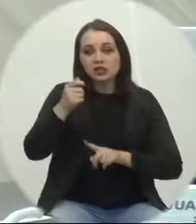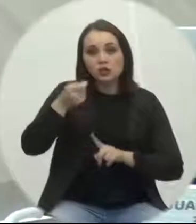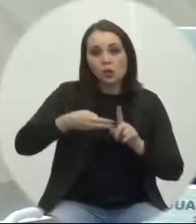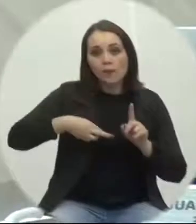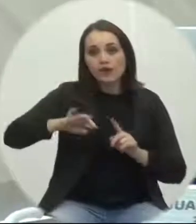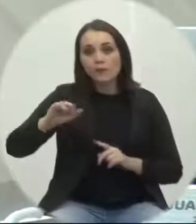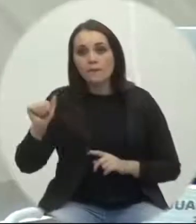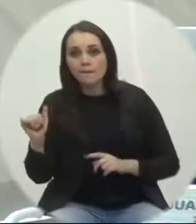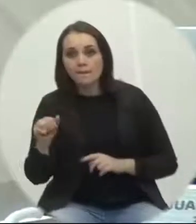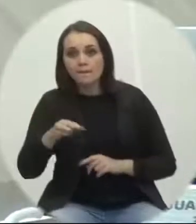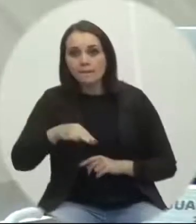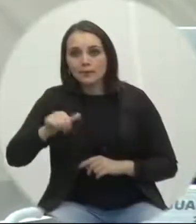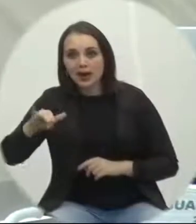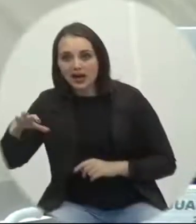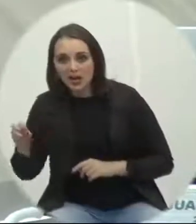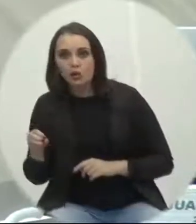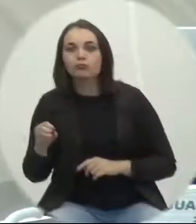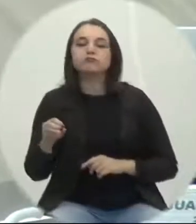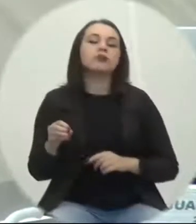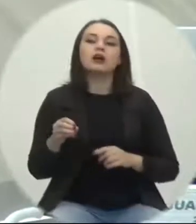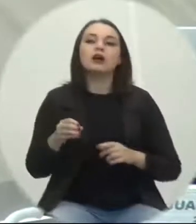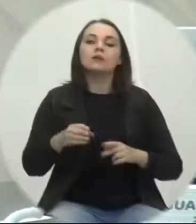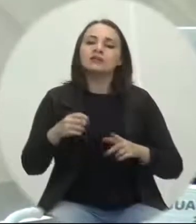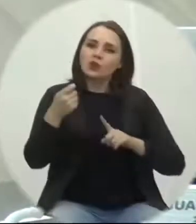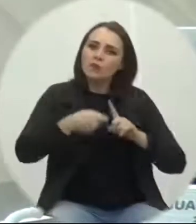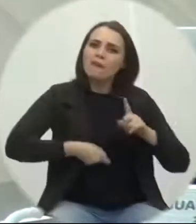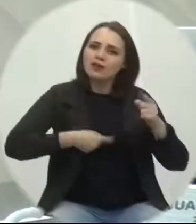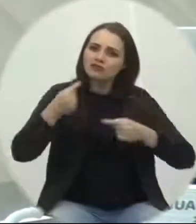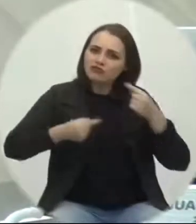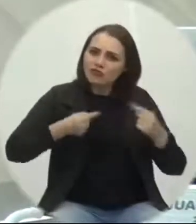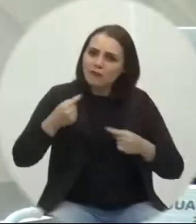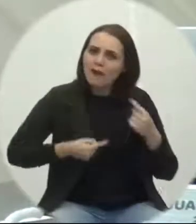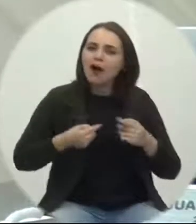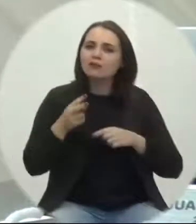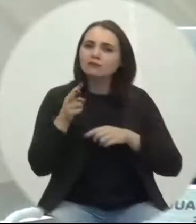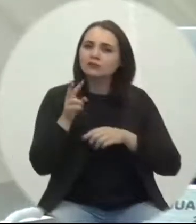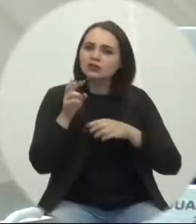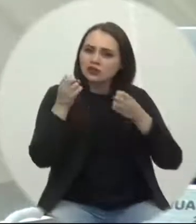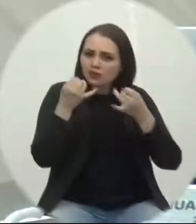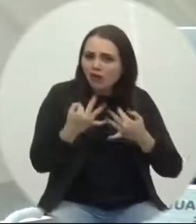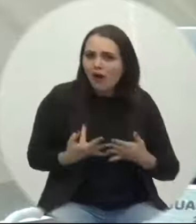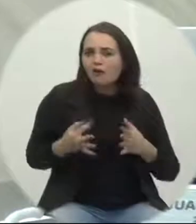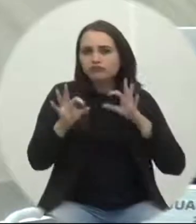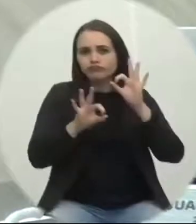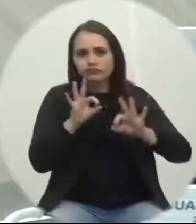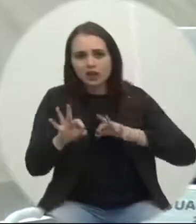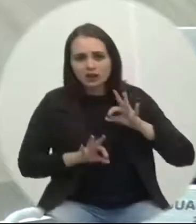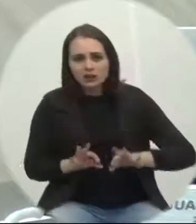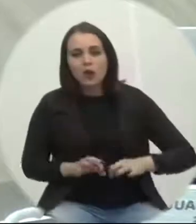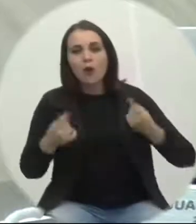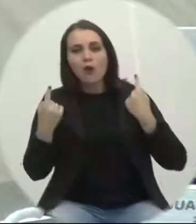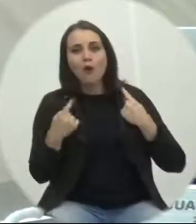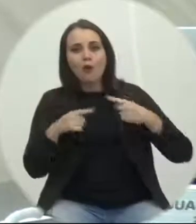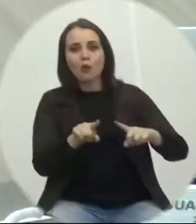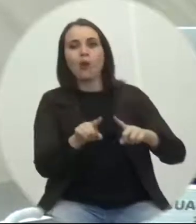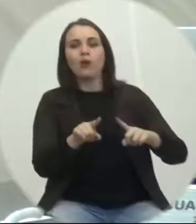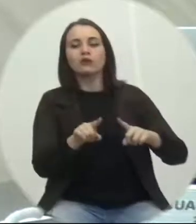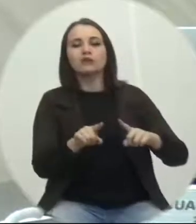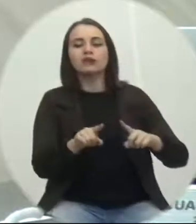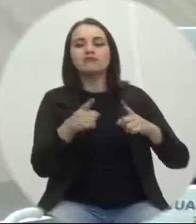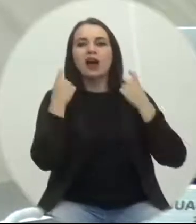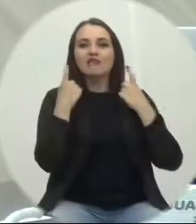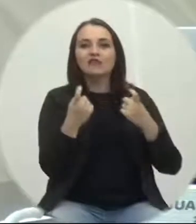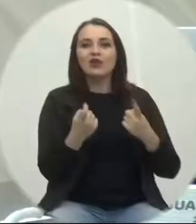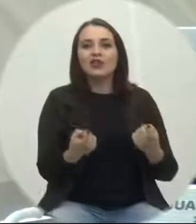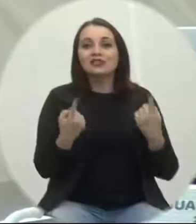atividades para conscientização prevenção orientação e combate ao abuso e exploração sexual da criança e